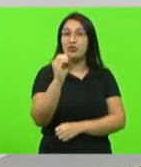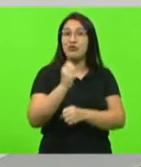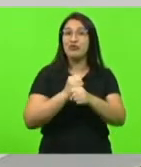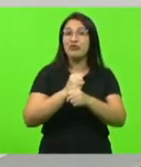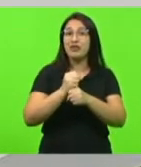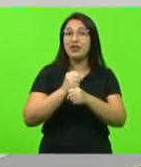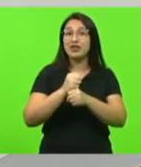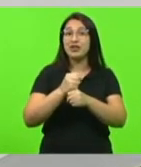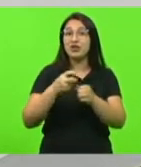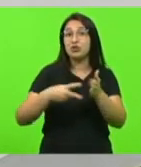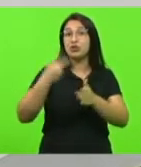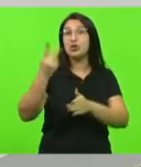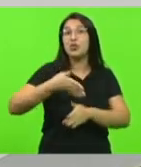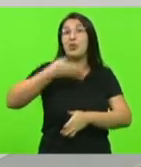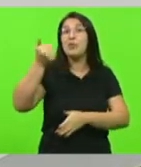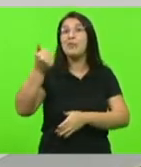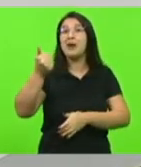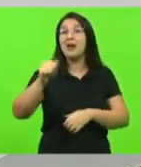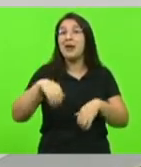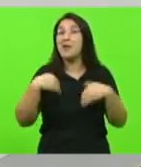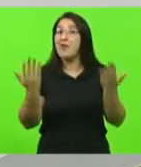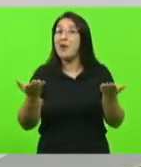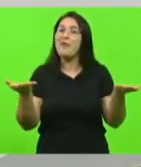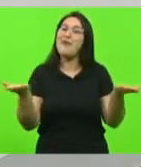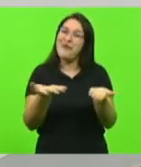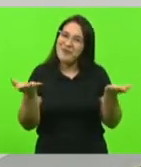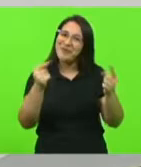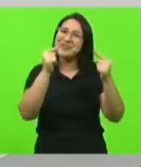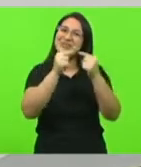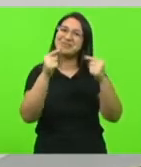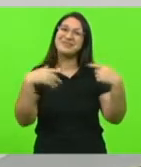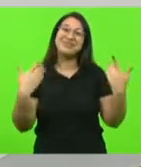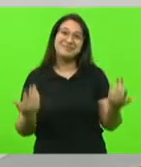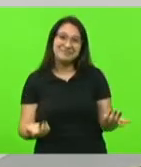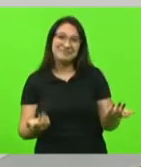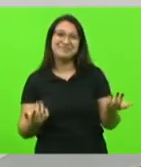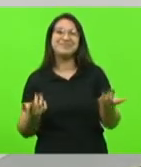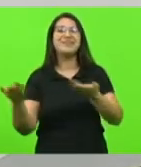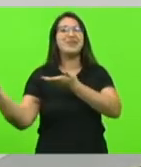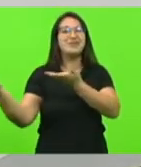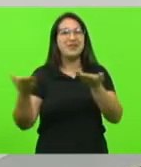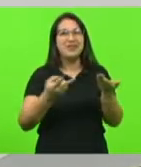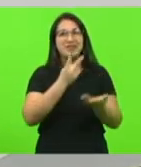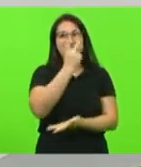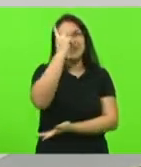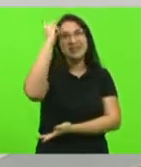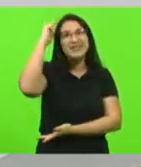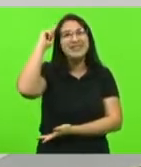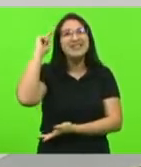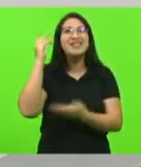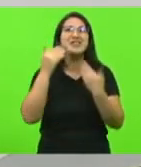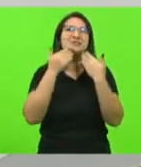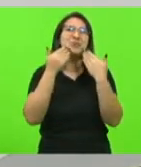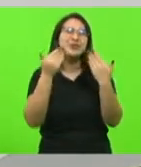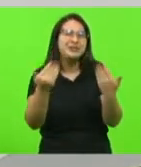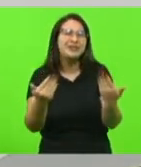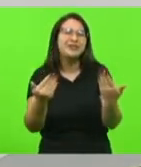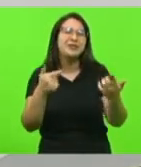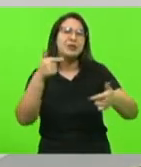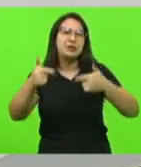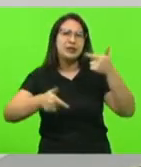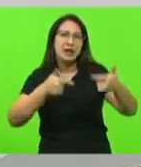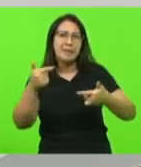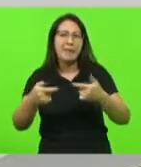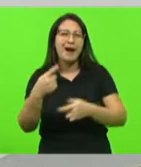então vamos plantar hoje estava vendo aqui o doutor Vicente mostrando o trabalho dele a